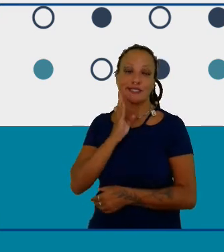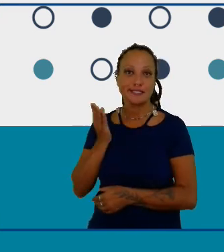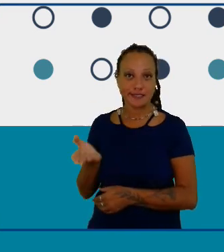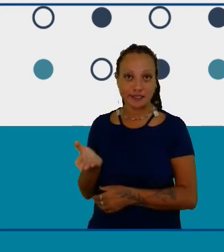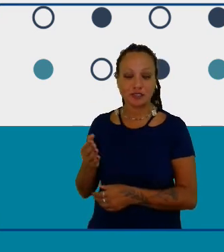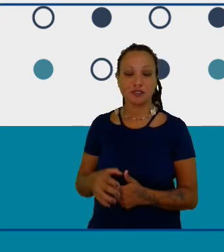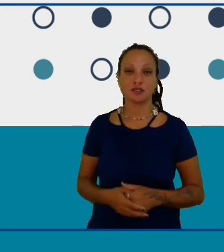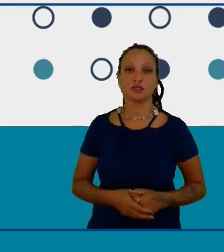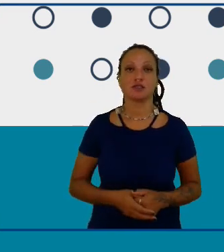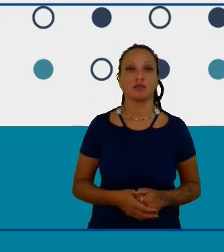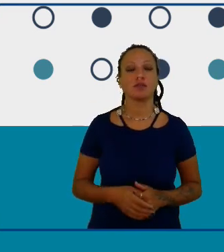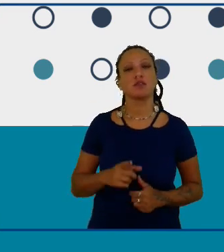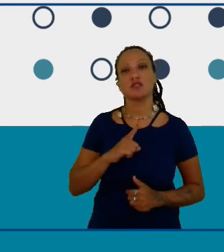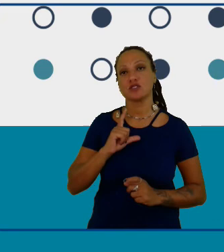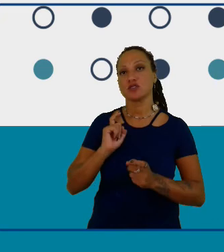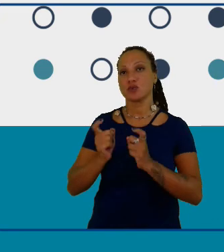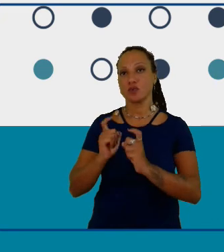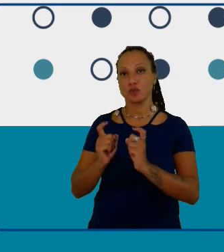reuniões